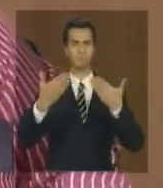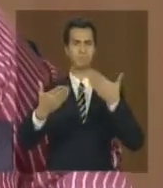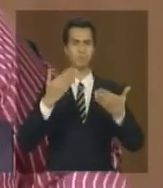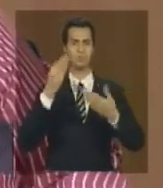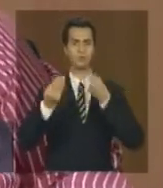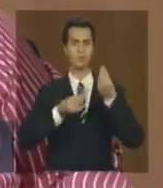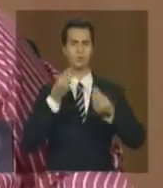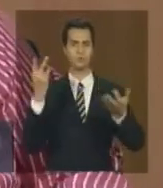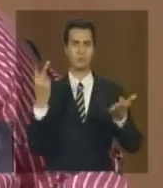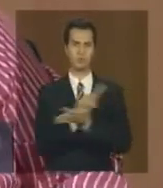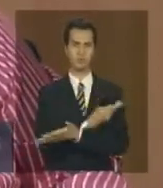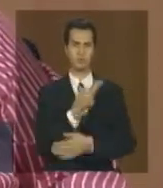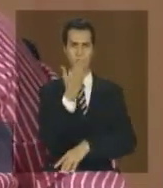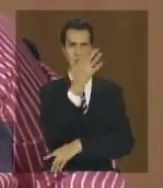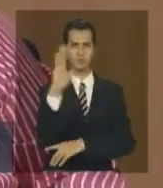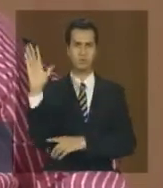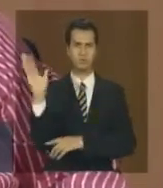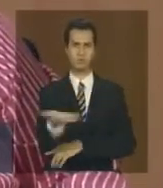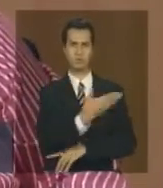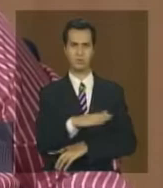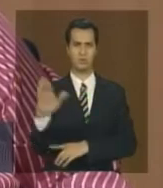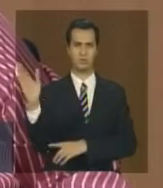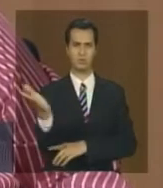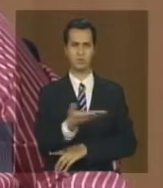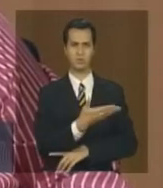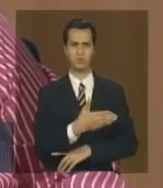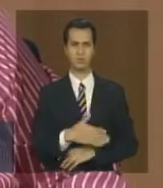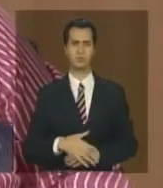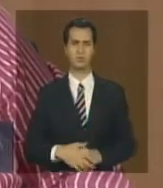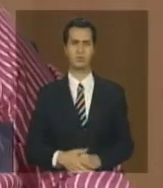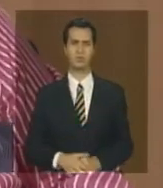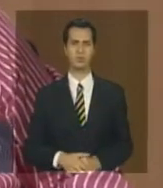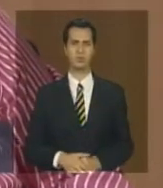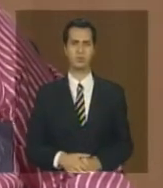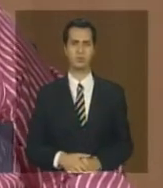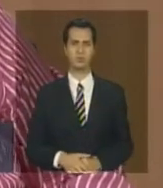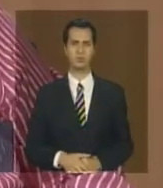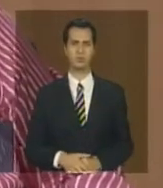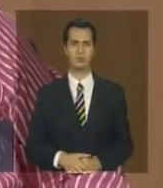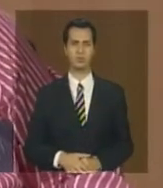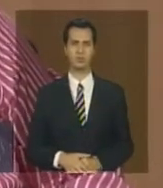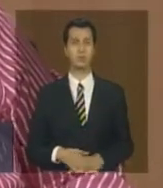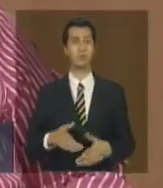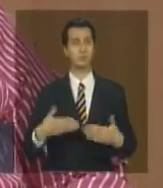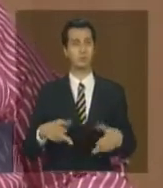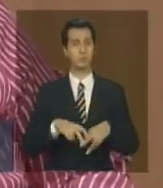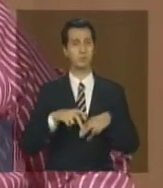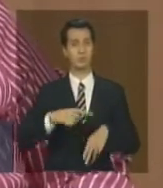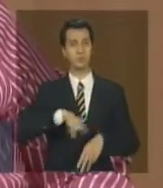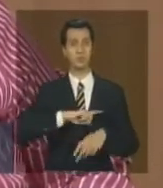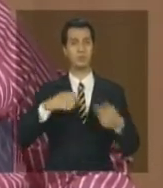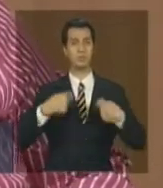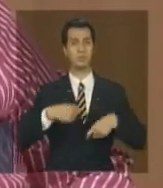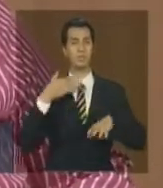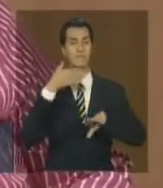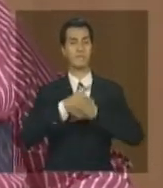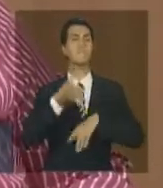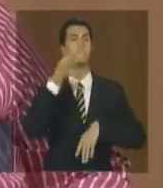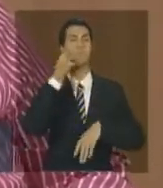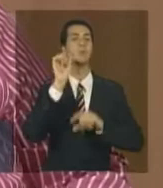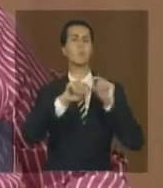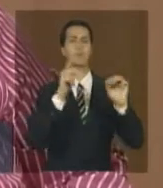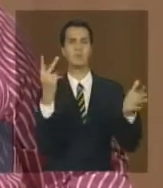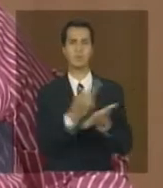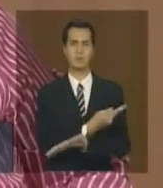de a dinâmica que a chama de supressão de vegetação ou de desmatamento legal que aí nós temos que ir para campo para verificar como é que isso está